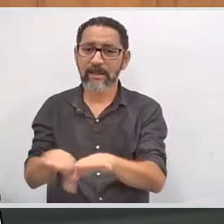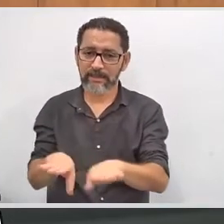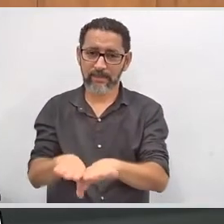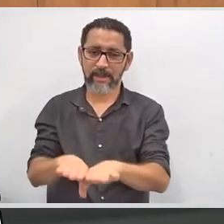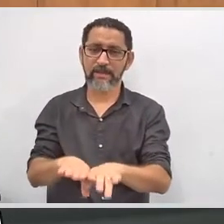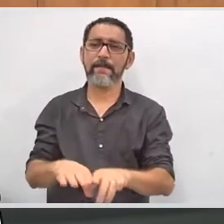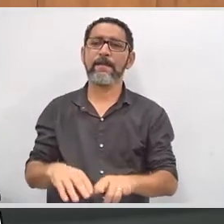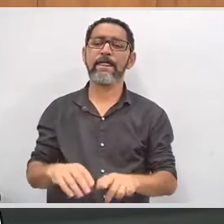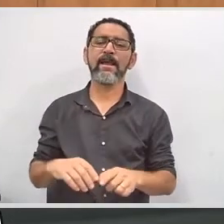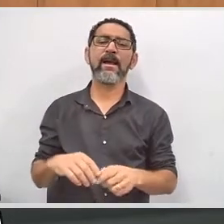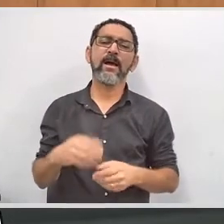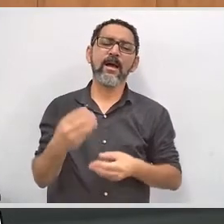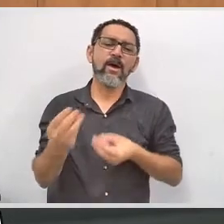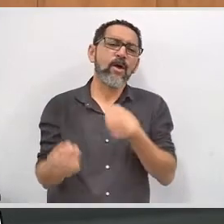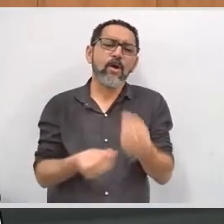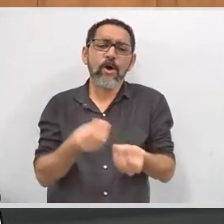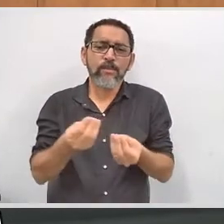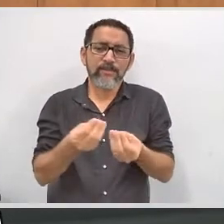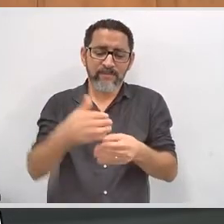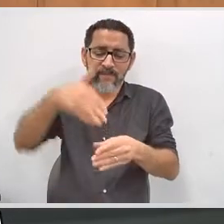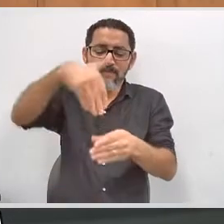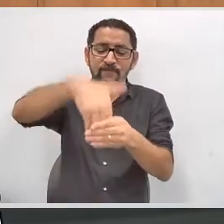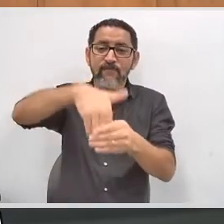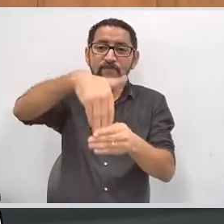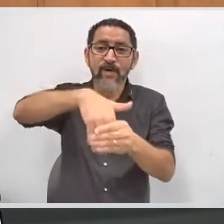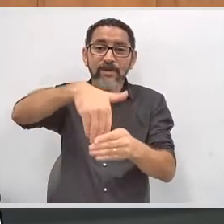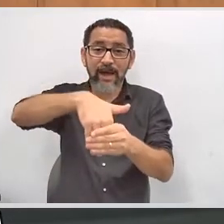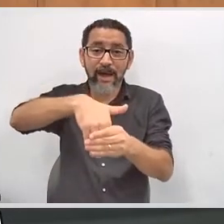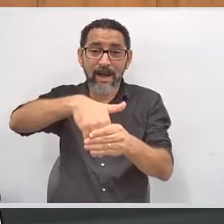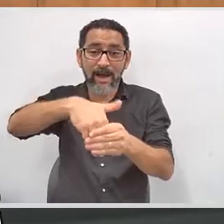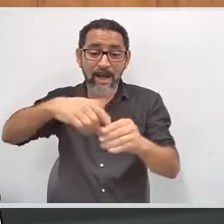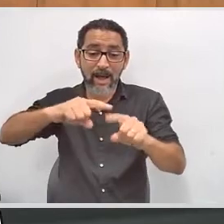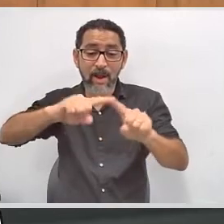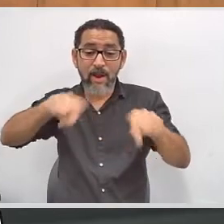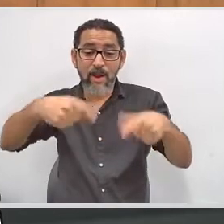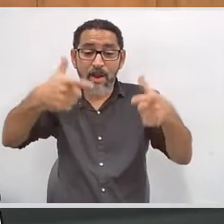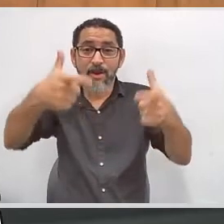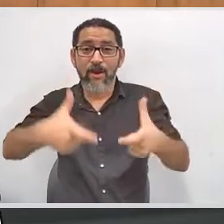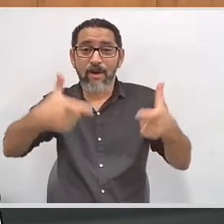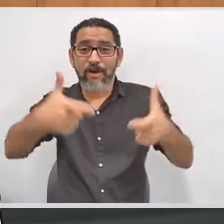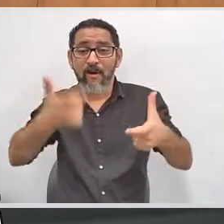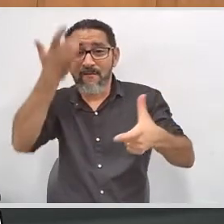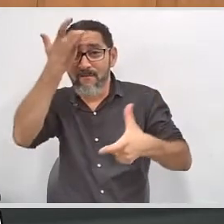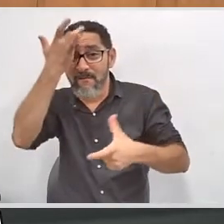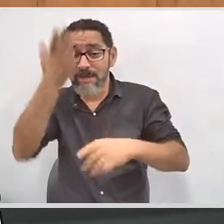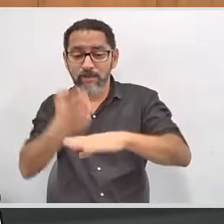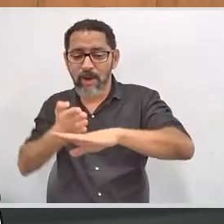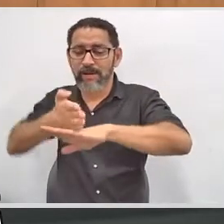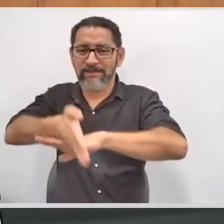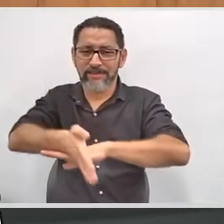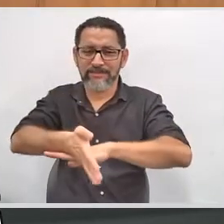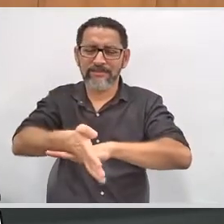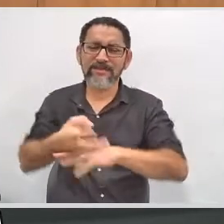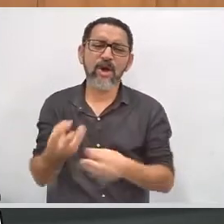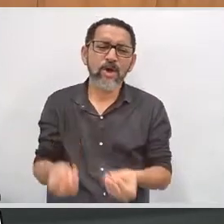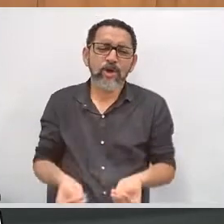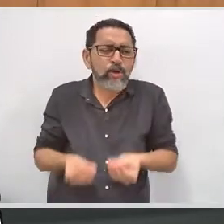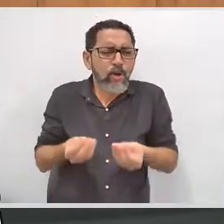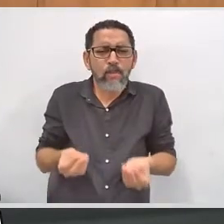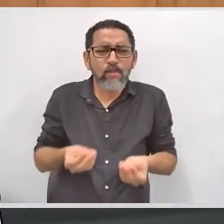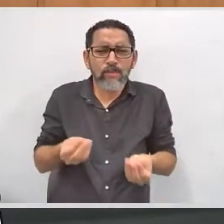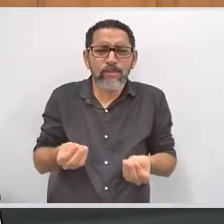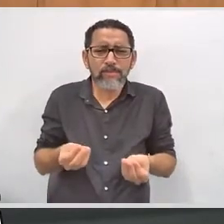preciso de maiores delongas nesse sentido, votar em uma sessão de fácil acesso. O que é uma sessão de fácil acesso? Realmente é uma sessão